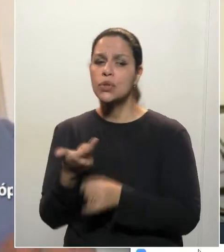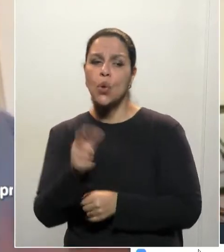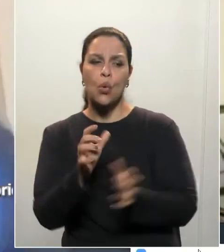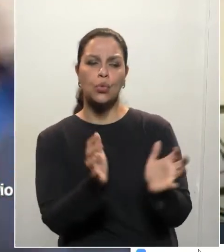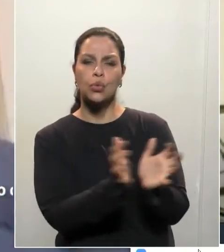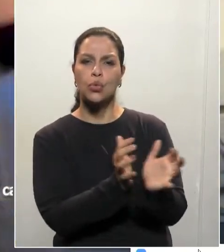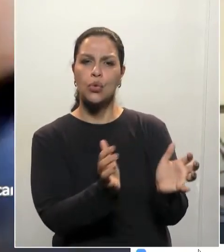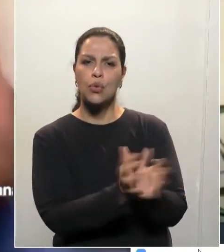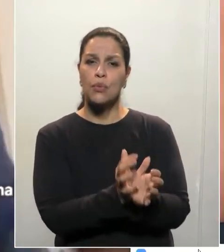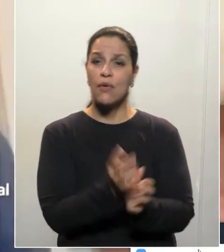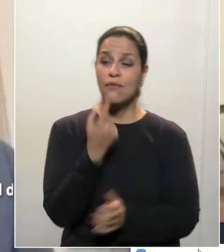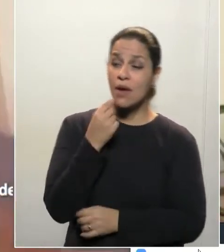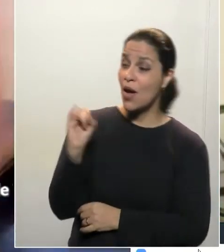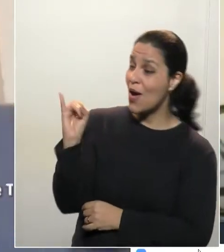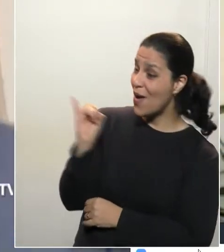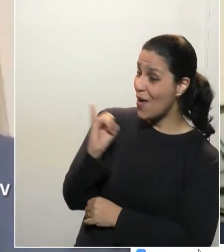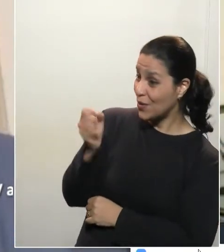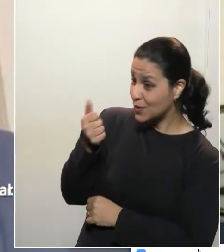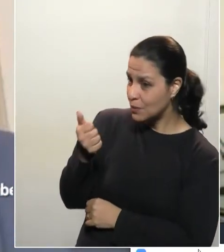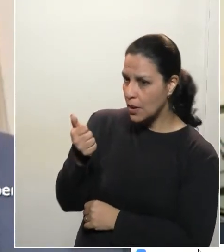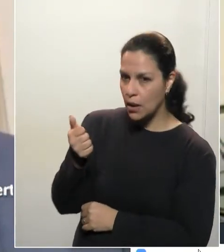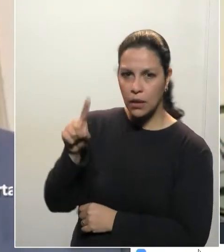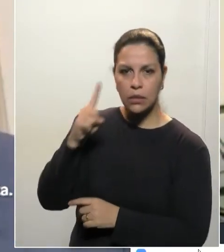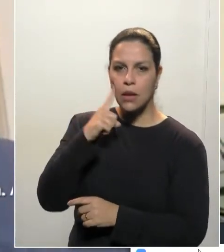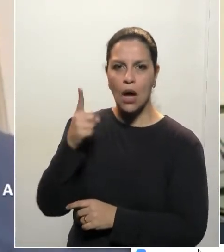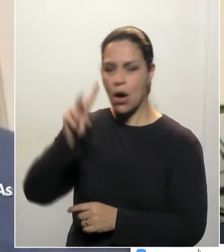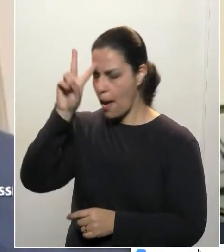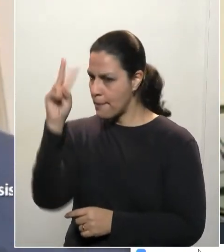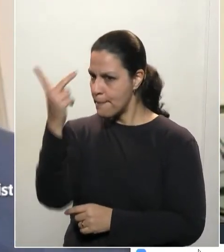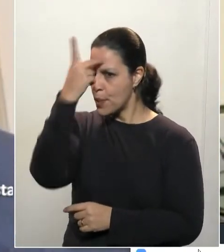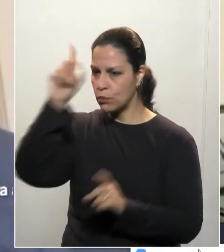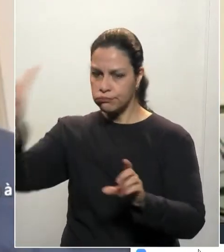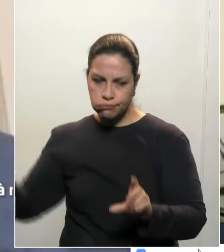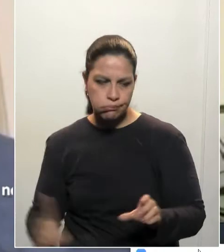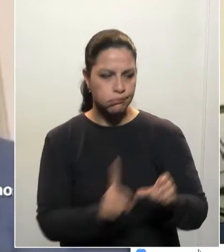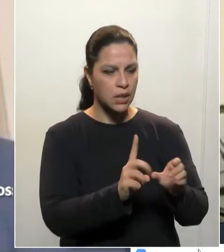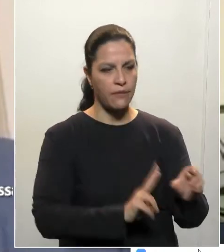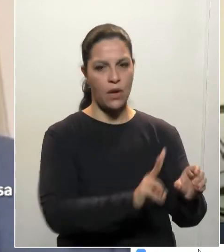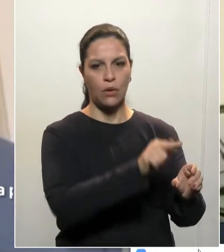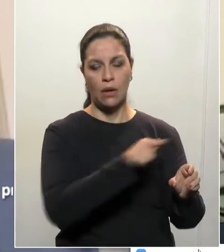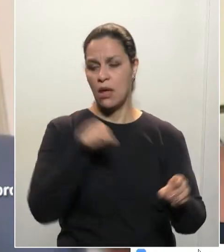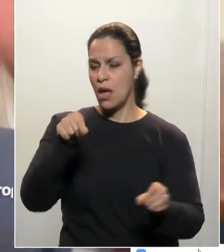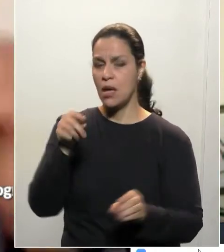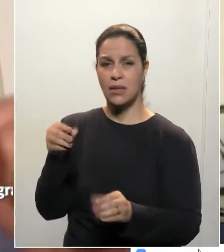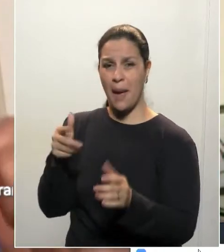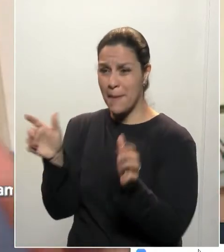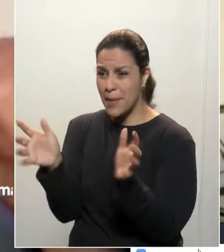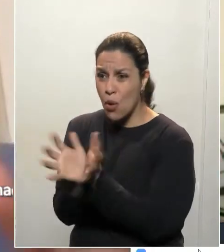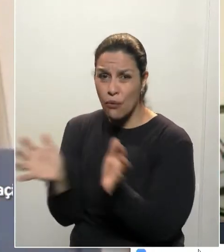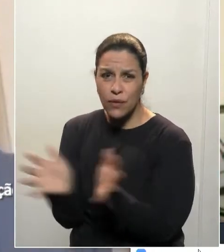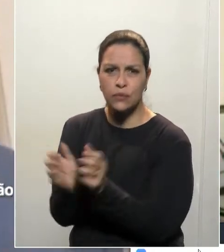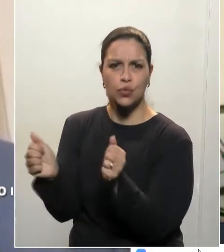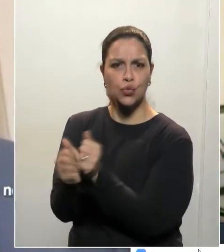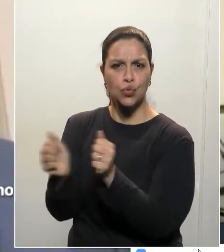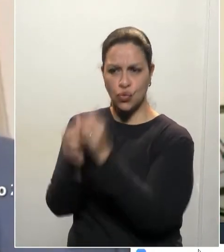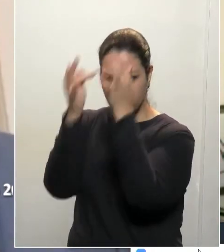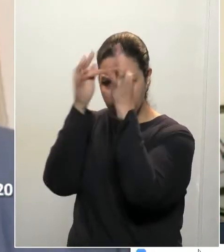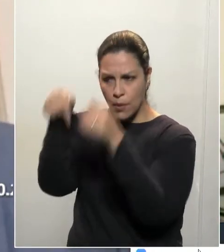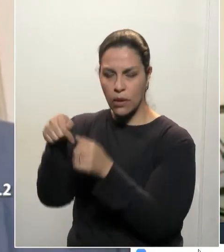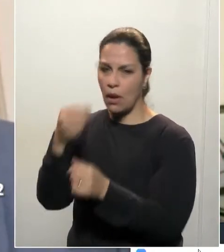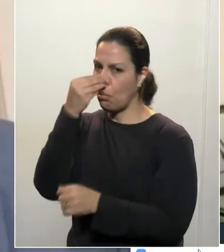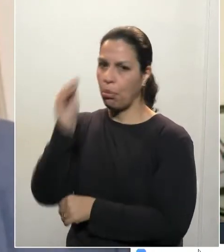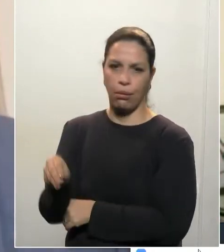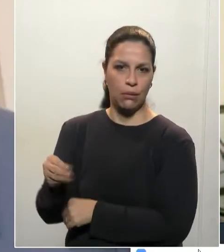fala oi pra você, pronto. Aquele passa a ter valor. E o teu tempo de lealdade?